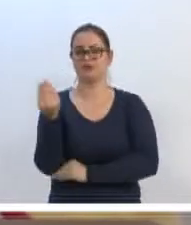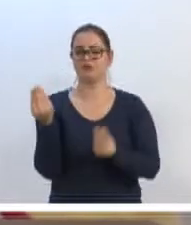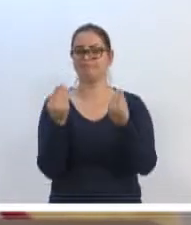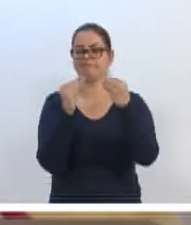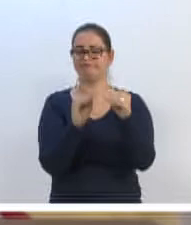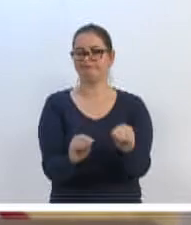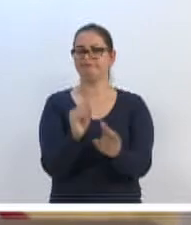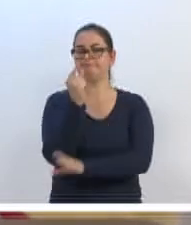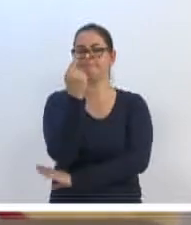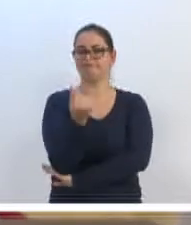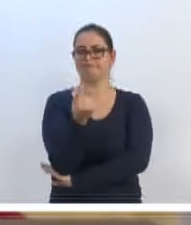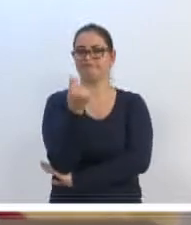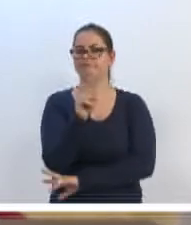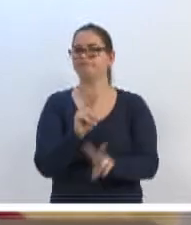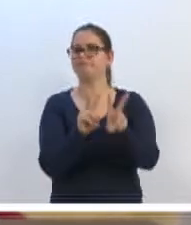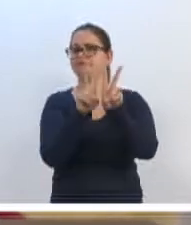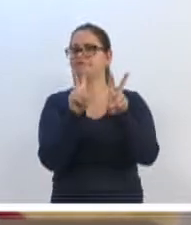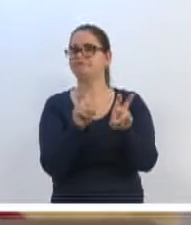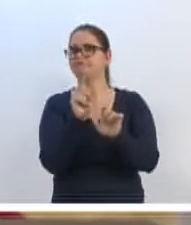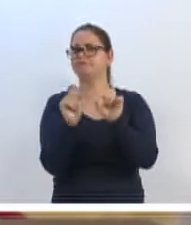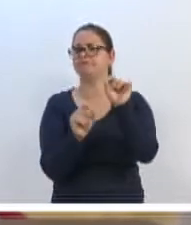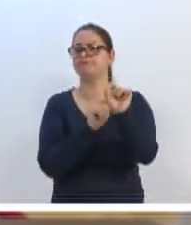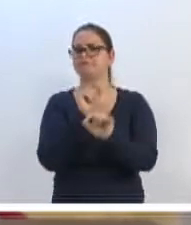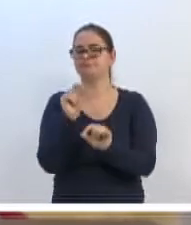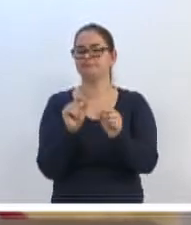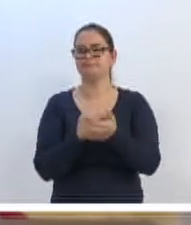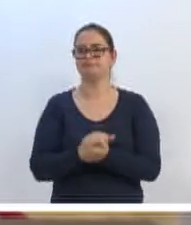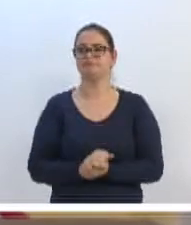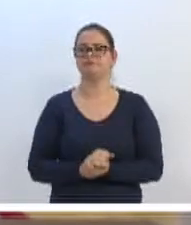desse dinheiro para com esses...